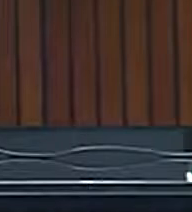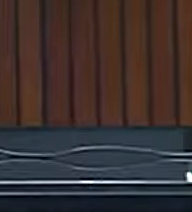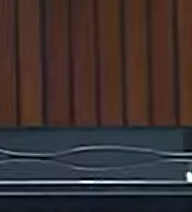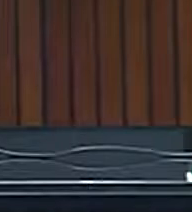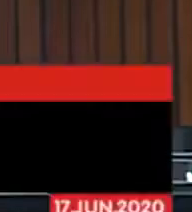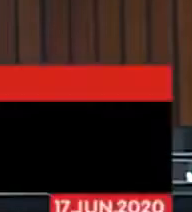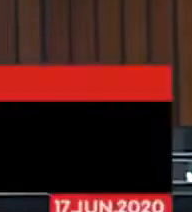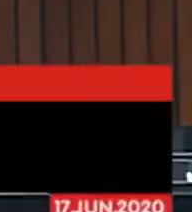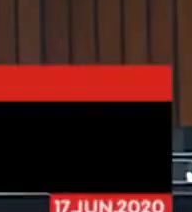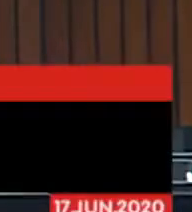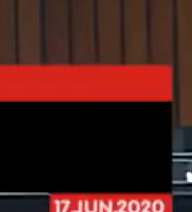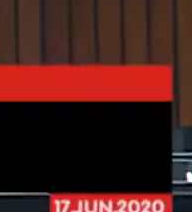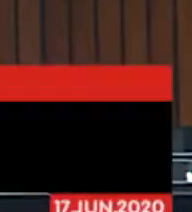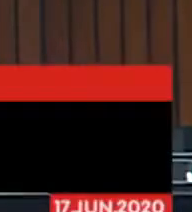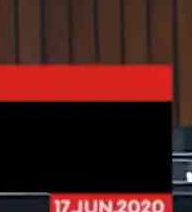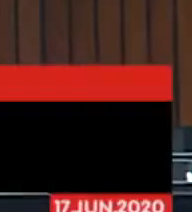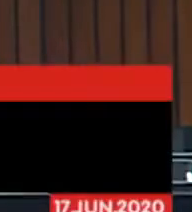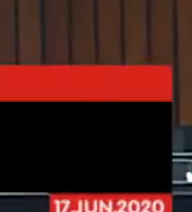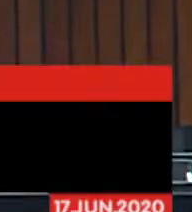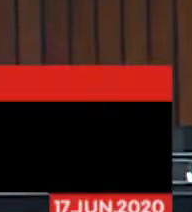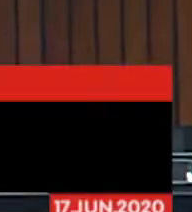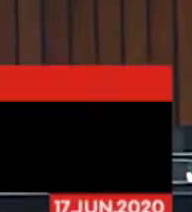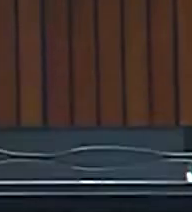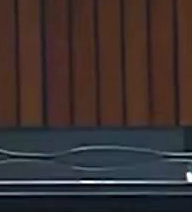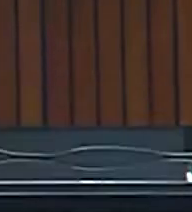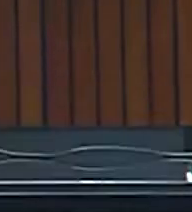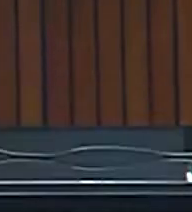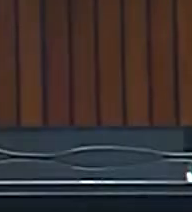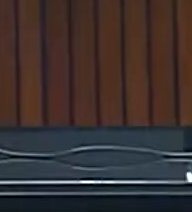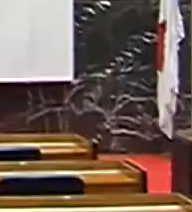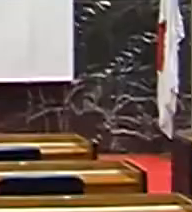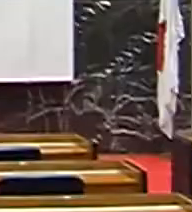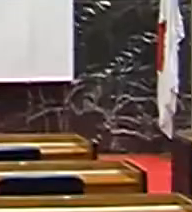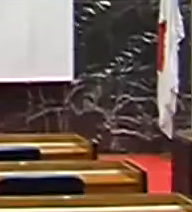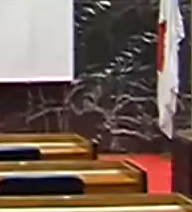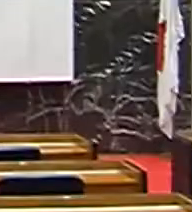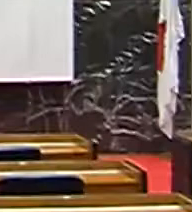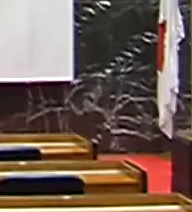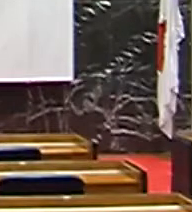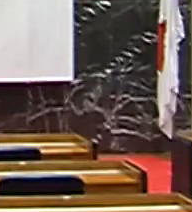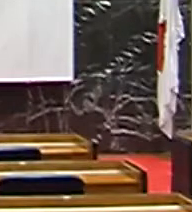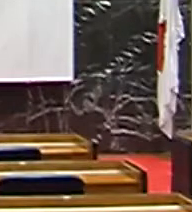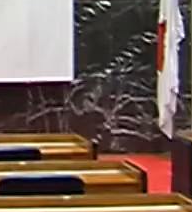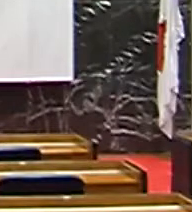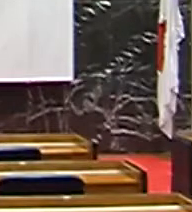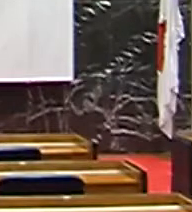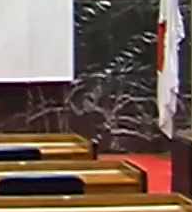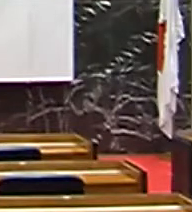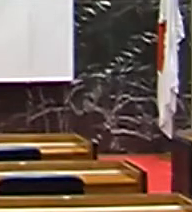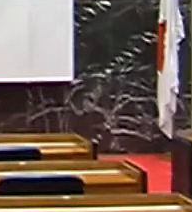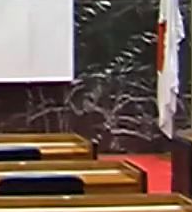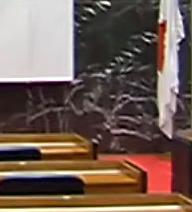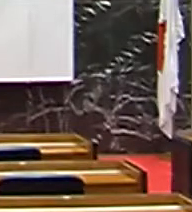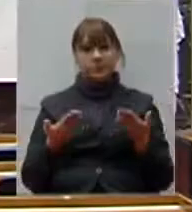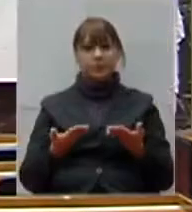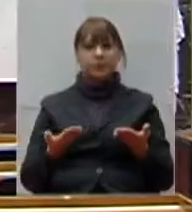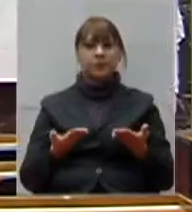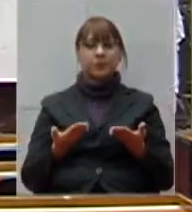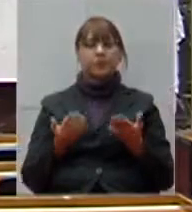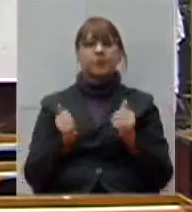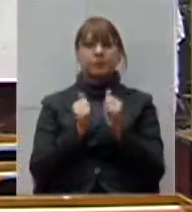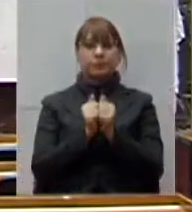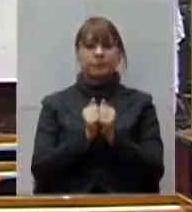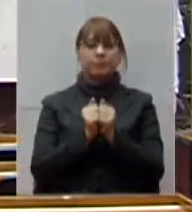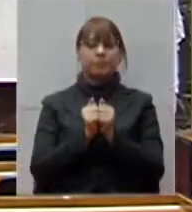Duas horas e dezesseis minutos e foi aberta em instantes a reunião especial de plenário com a participação